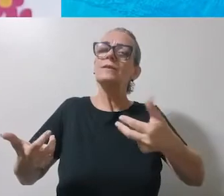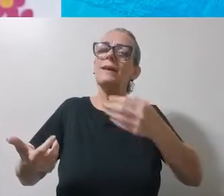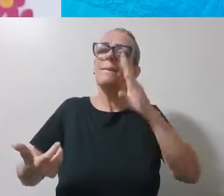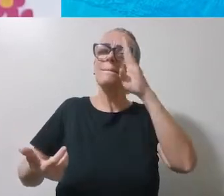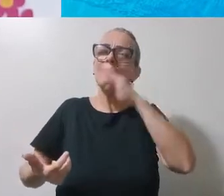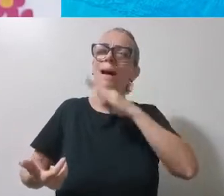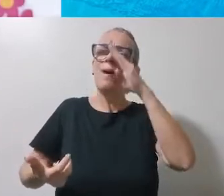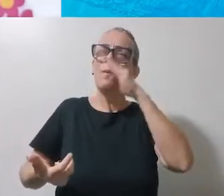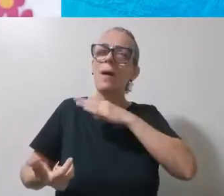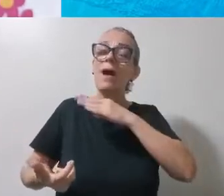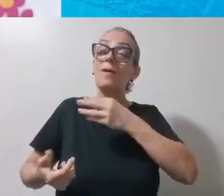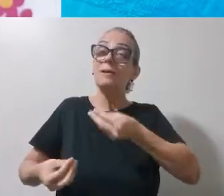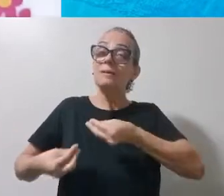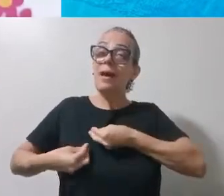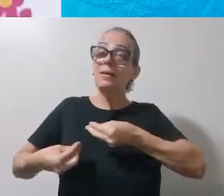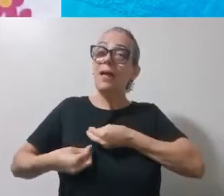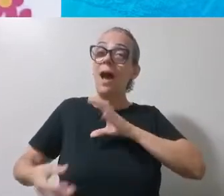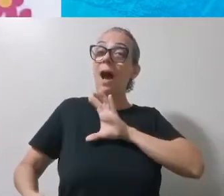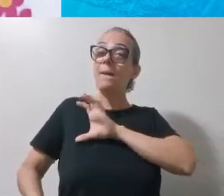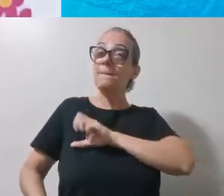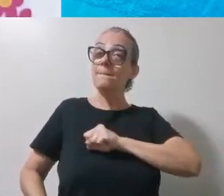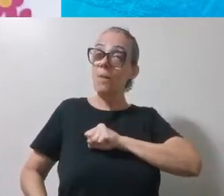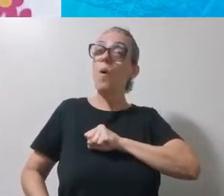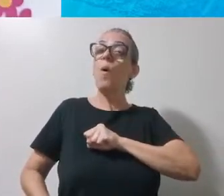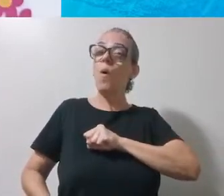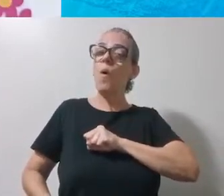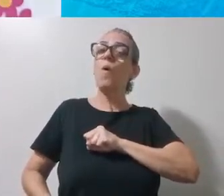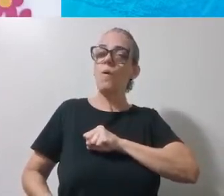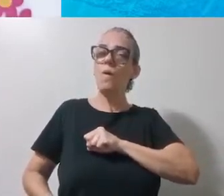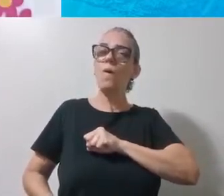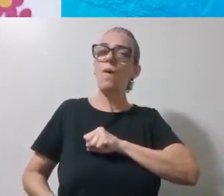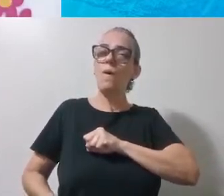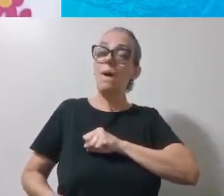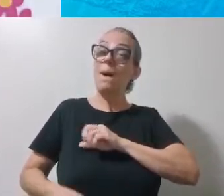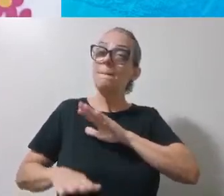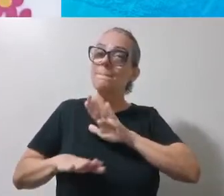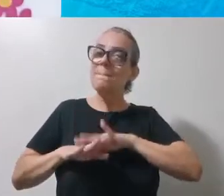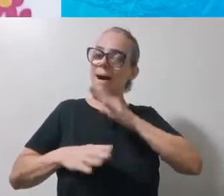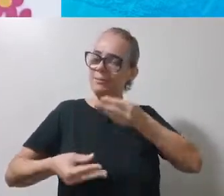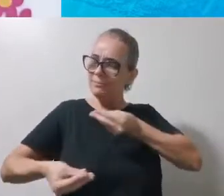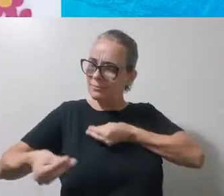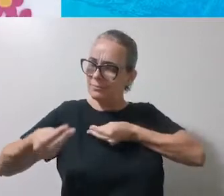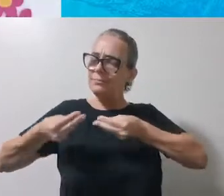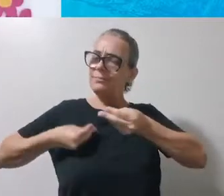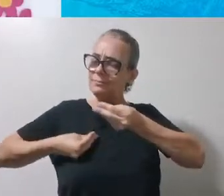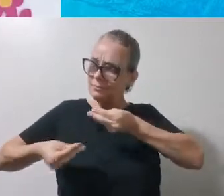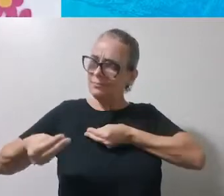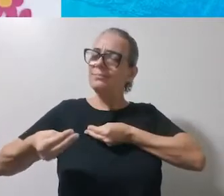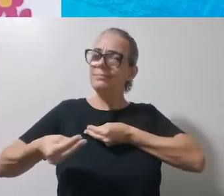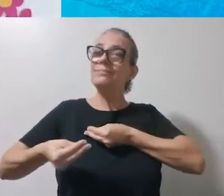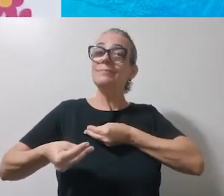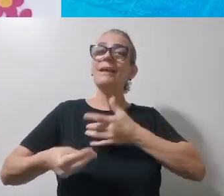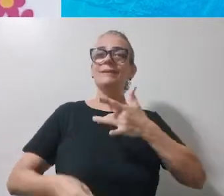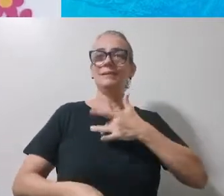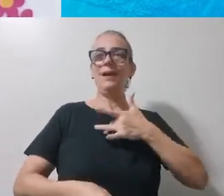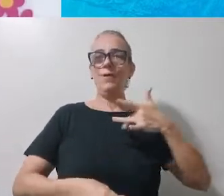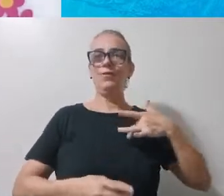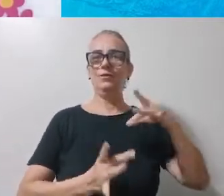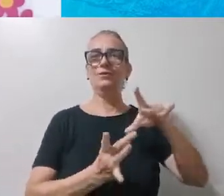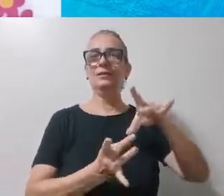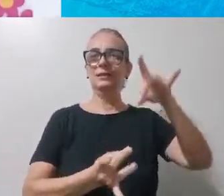Quanto mais a gente consegue fazer isso, mais saudável fica o nosso espírito.